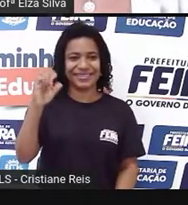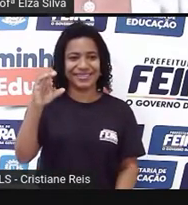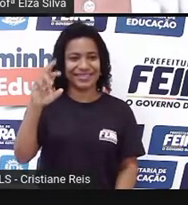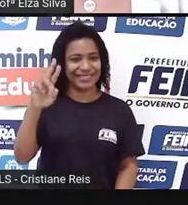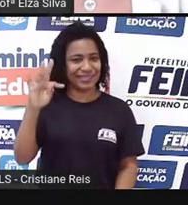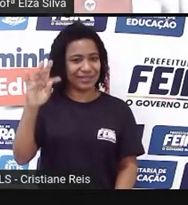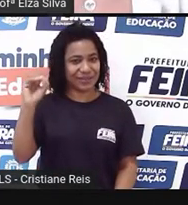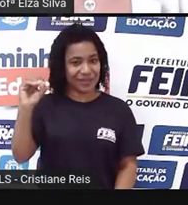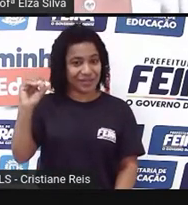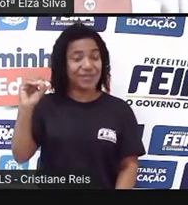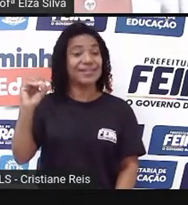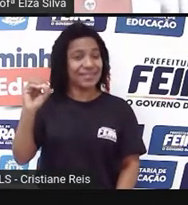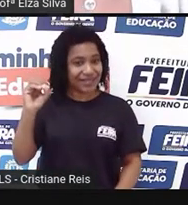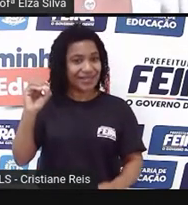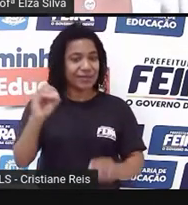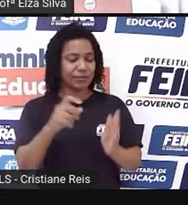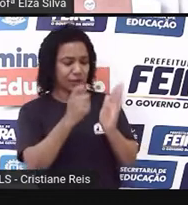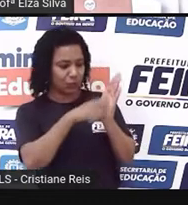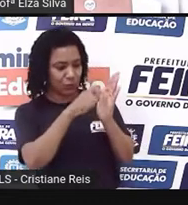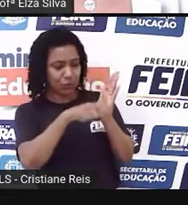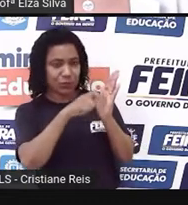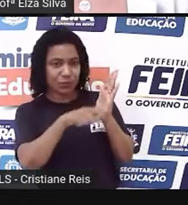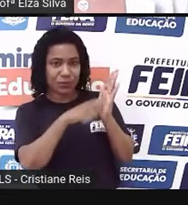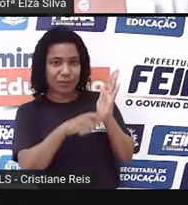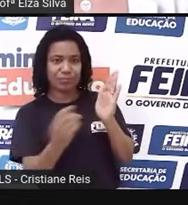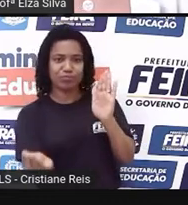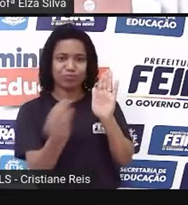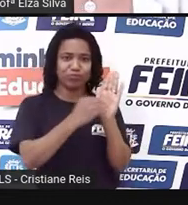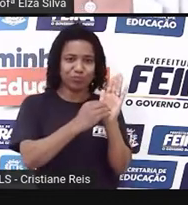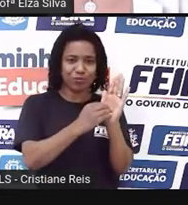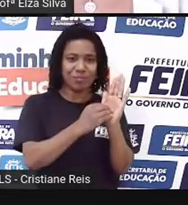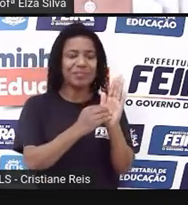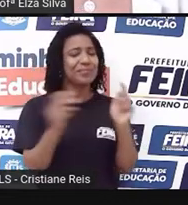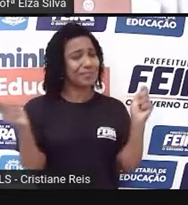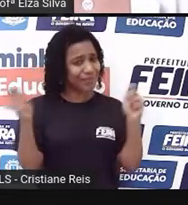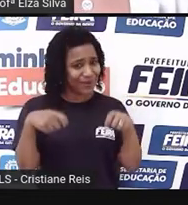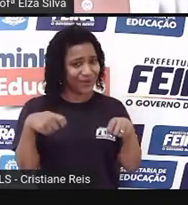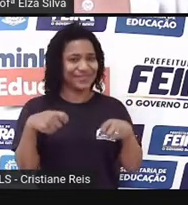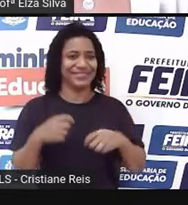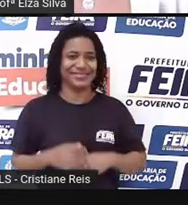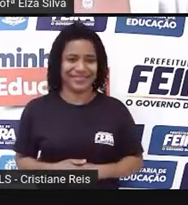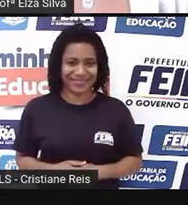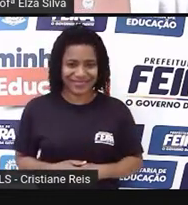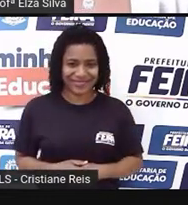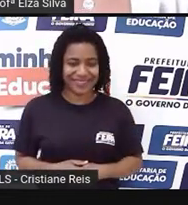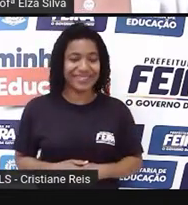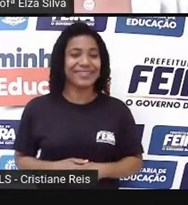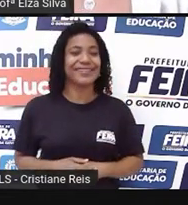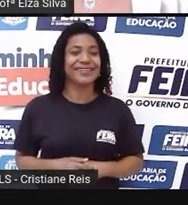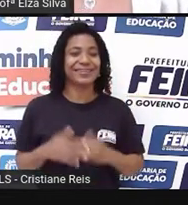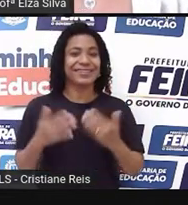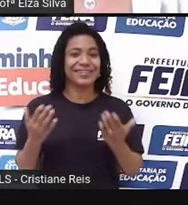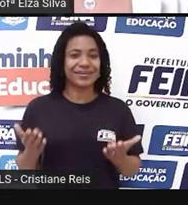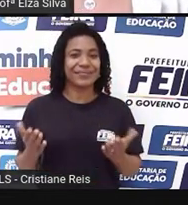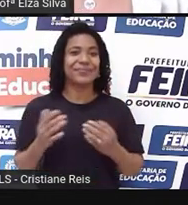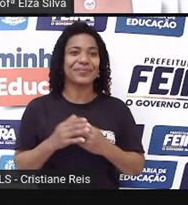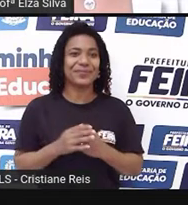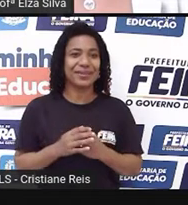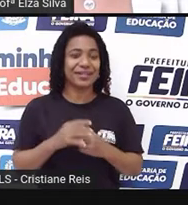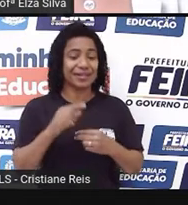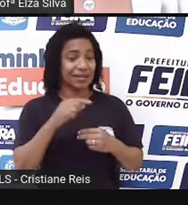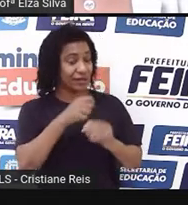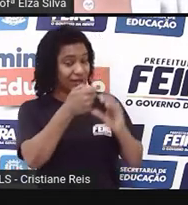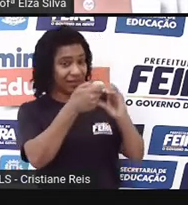língua. E lá você pode acrescentar informações no final do texto. Ok? Então, de um modo geral, são essas